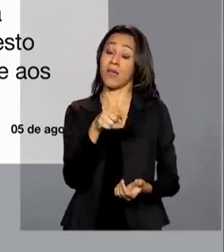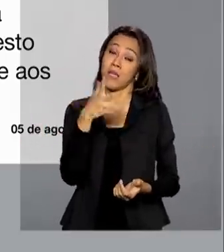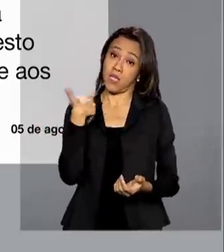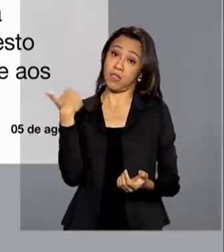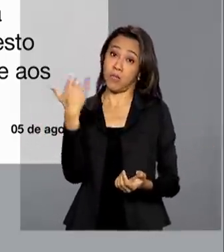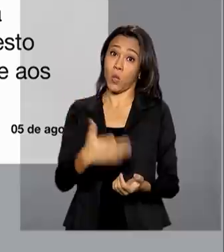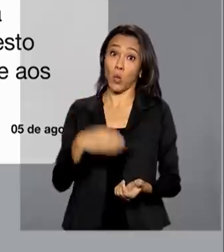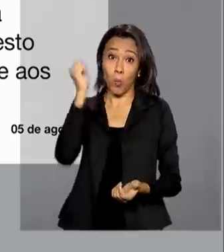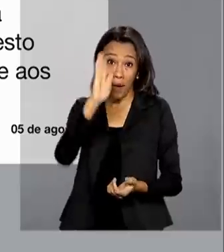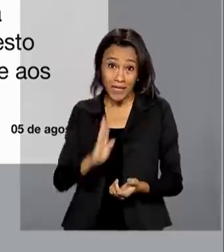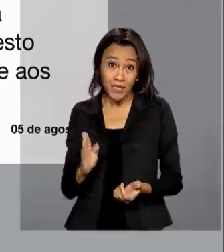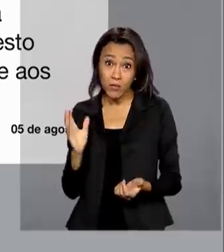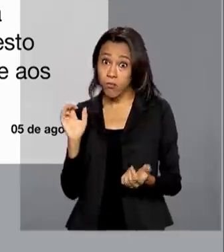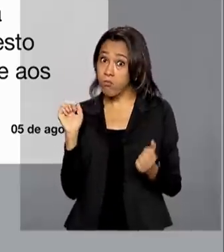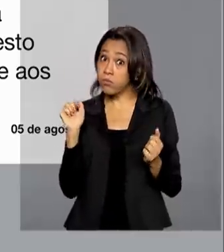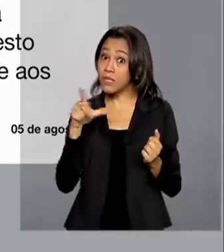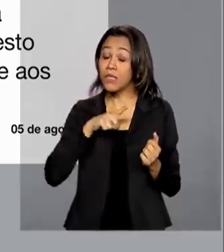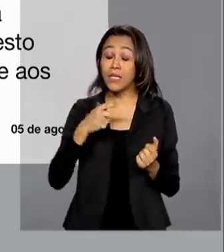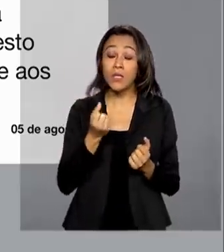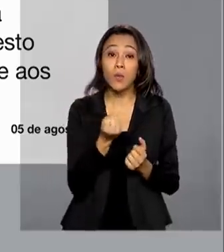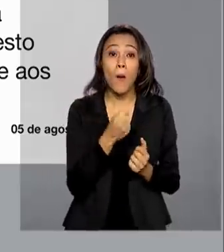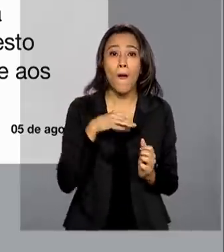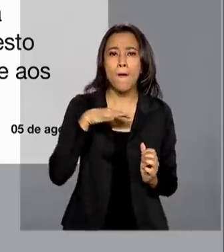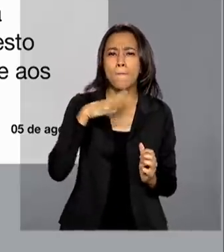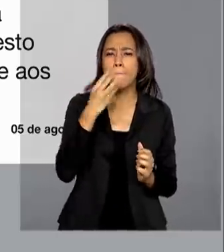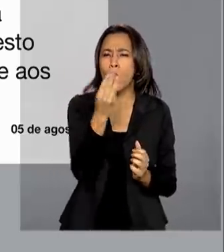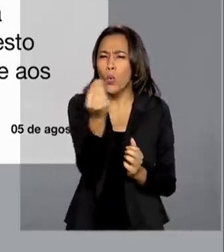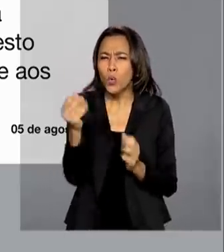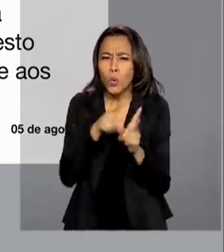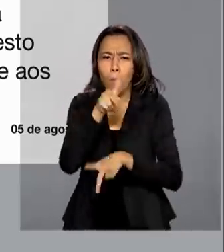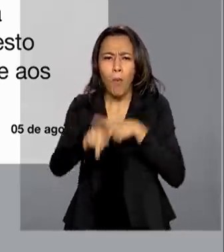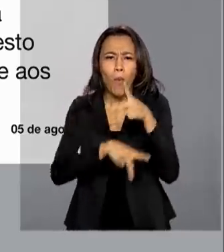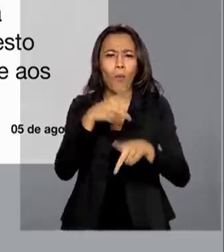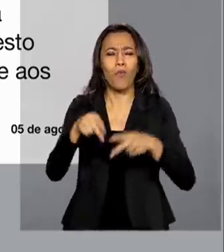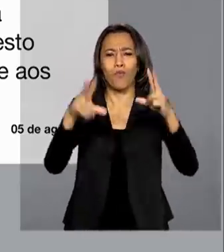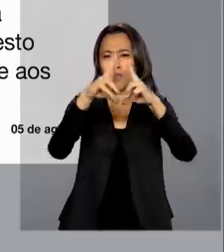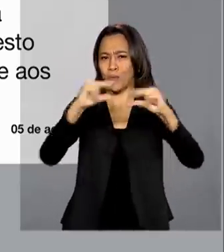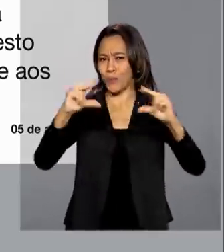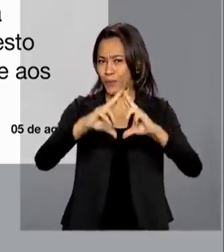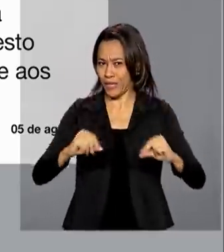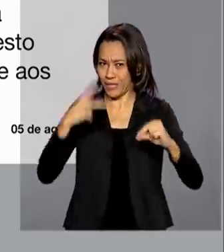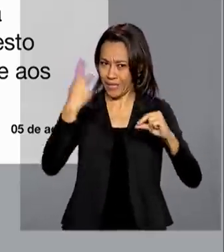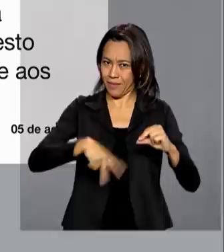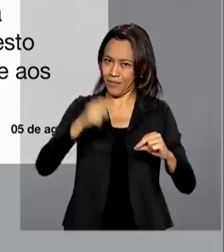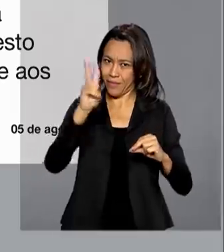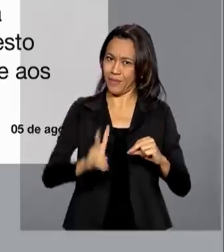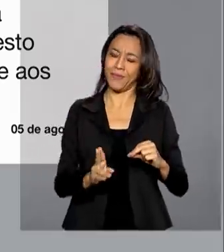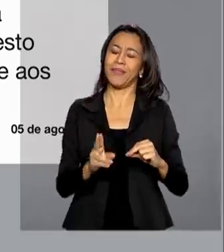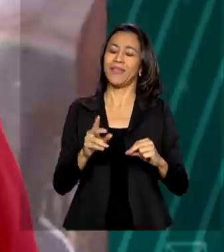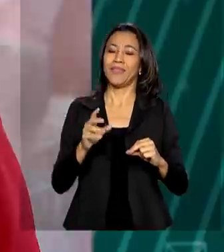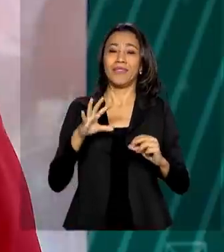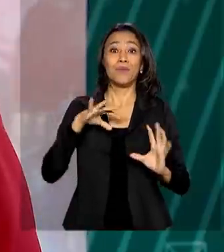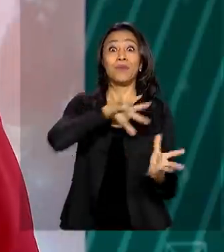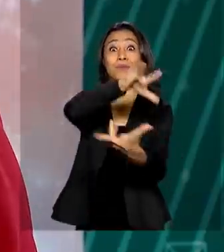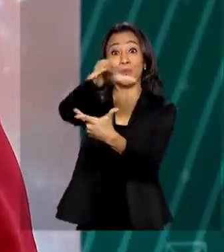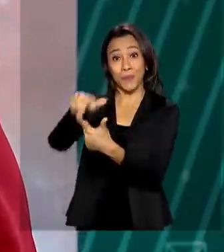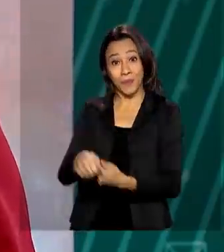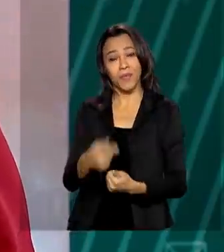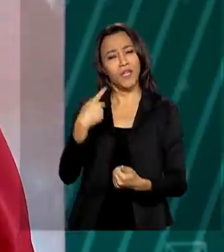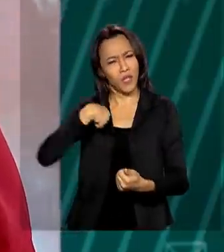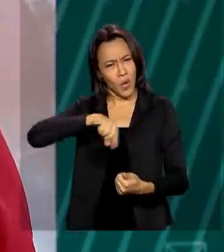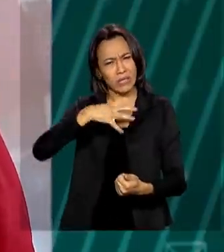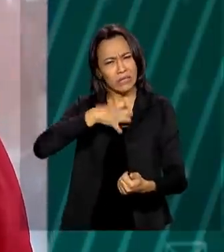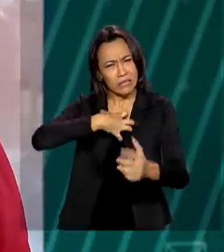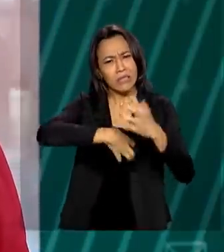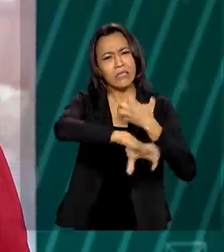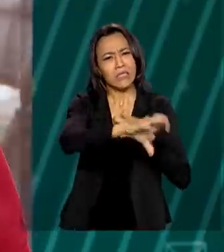abriga a maior comunidade de libaneses do mundo e, assim, sente essa tragédia como se fosse em nosso território. E ainda não